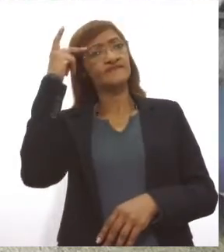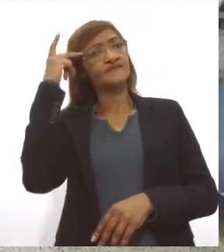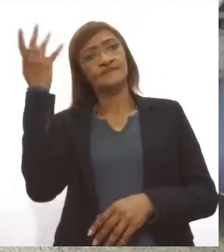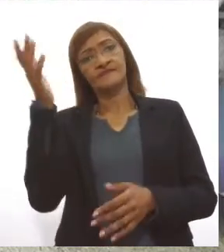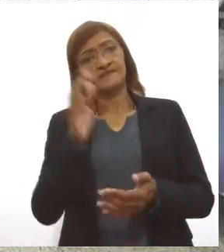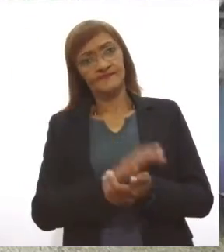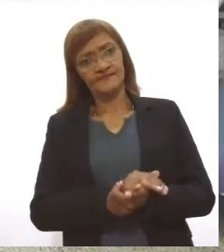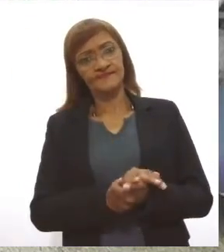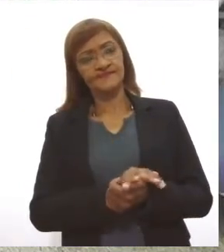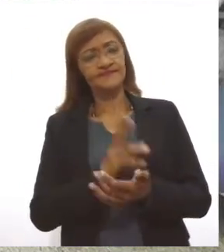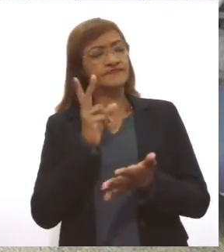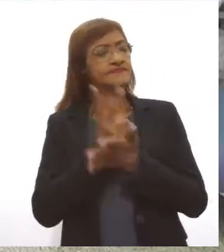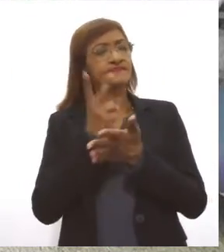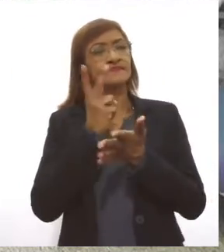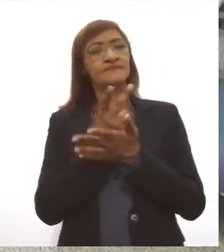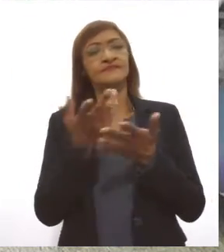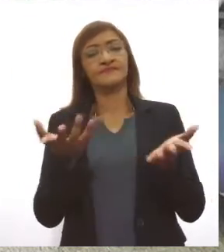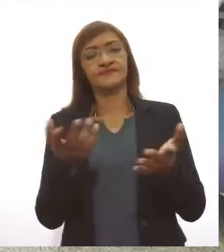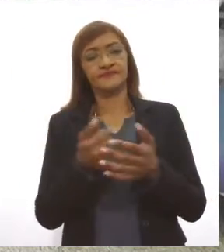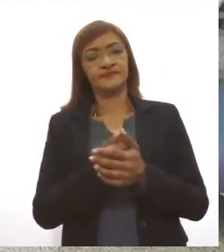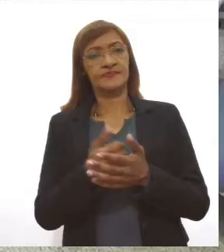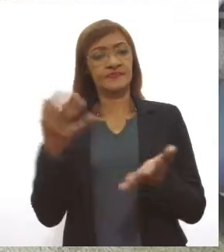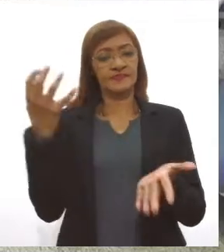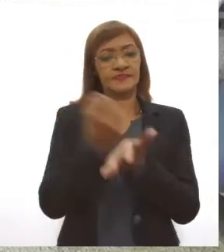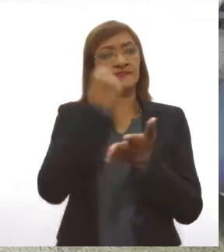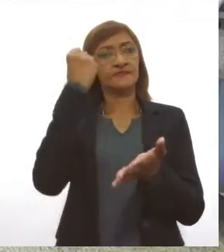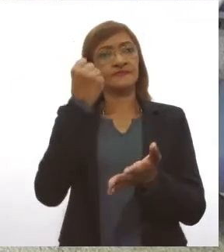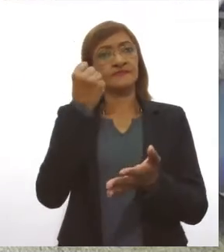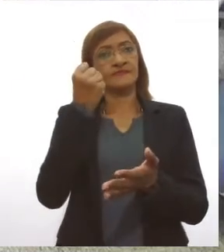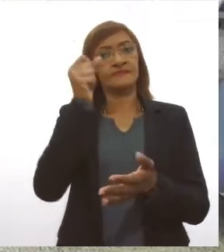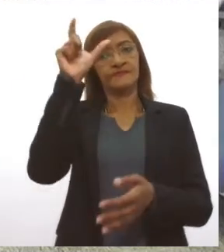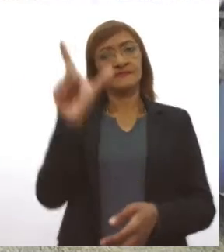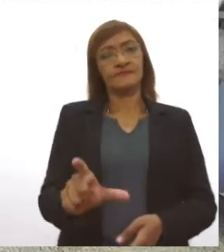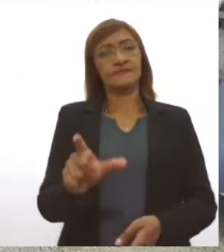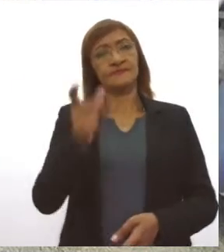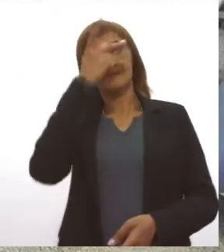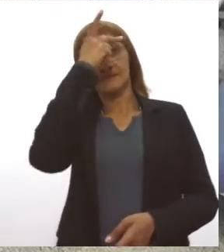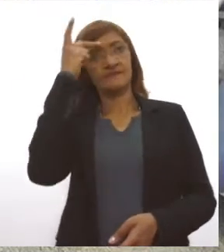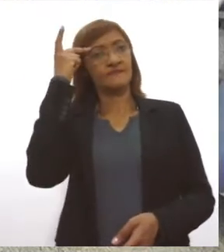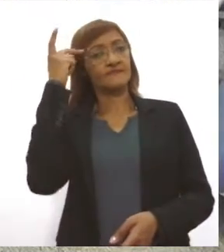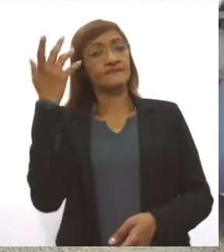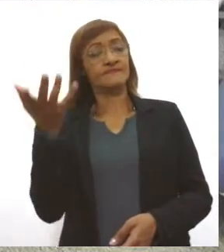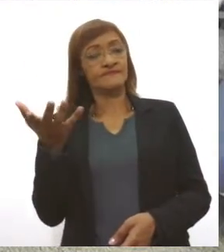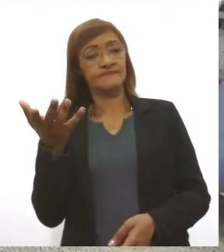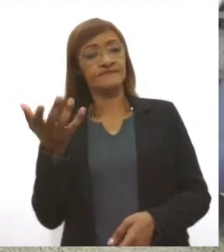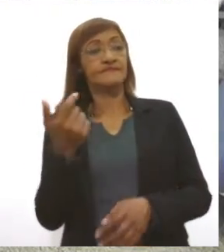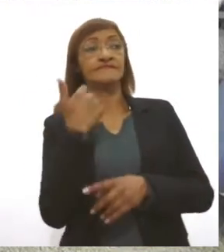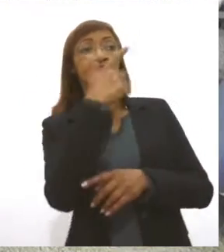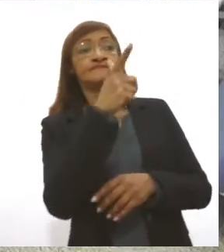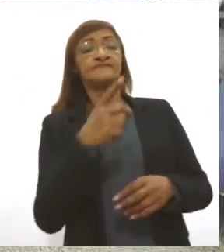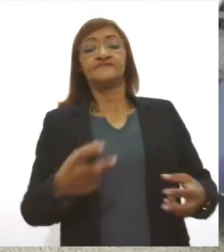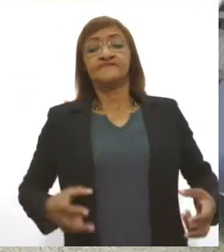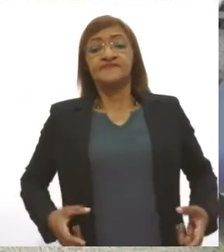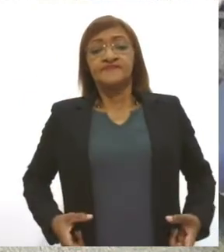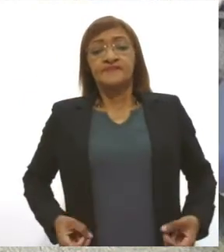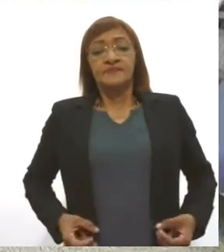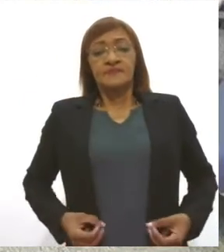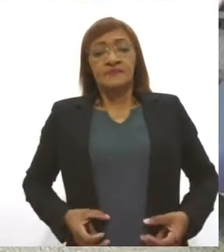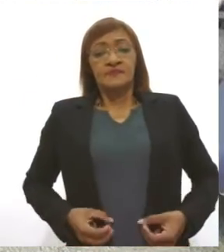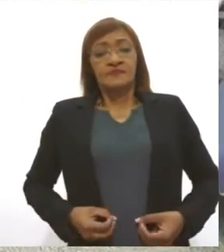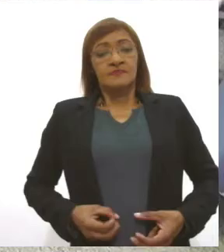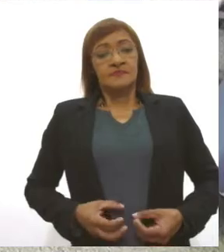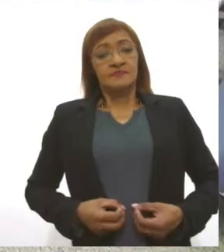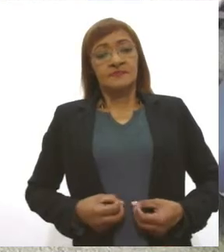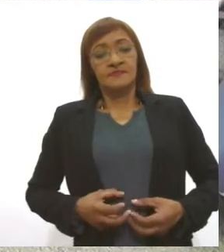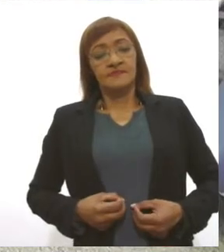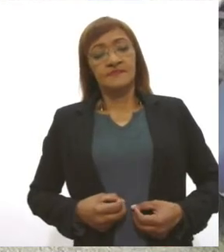mas você vai estar ajudando, contribuindo a salvar a vida dessa pessoa. Porque aqueles pacientes com câncer, por exemplo, eles dependem de